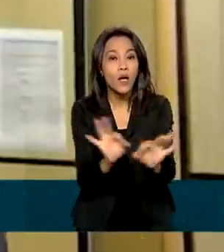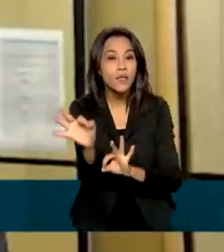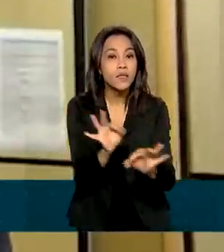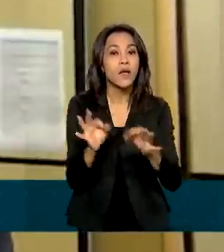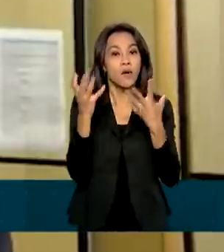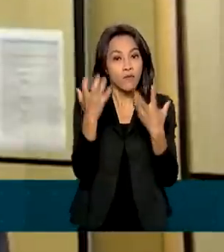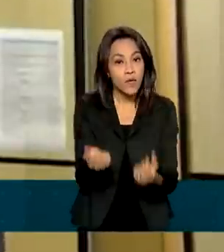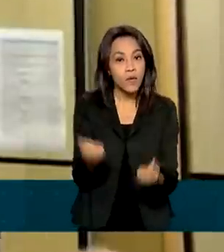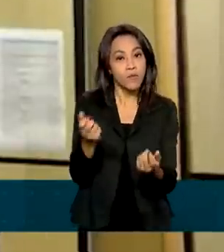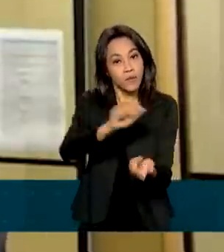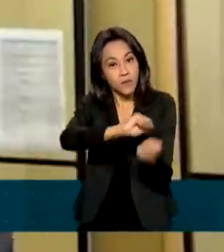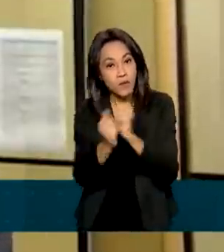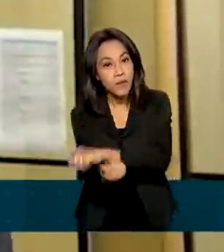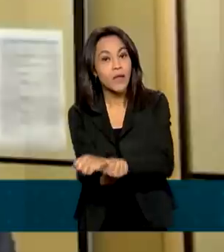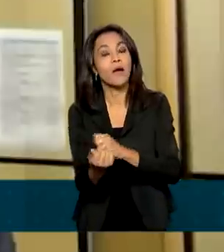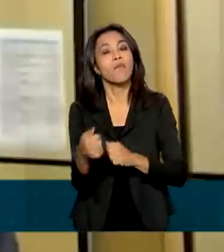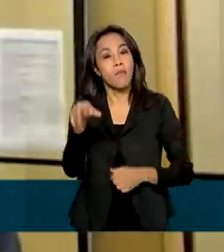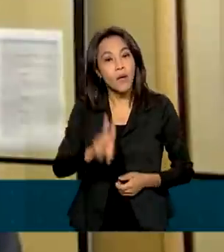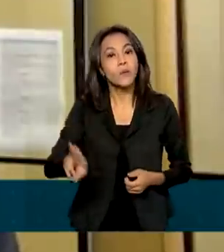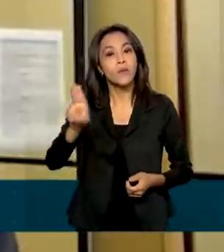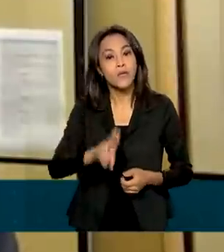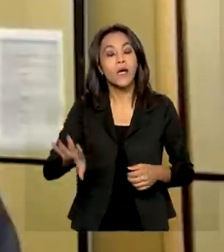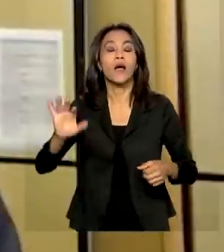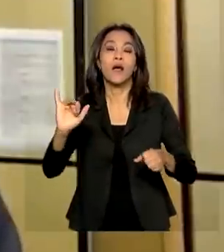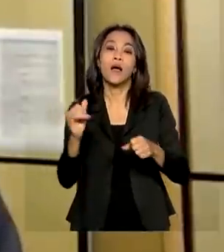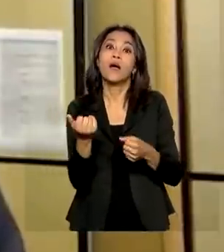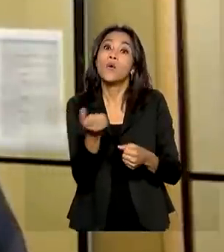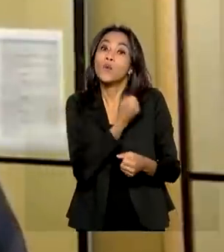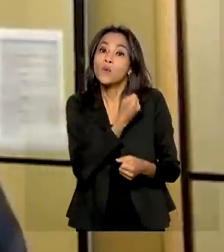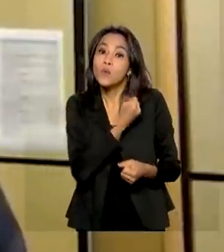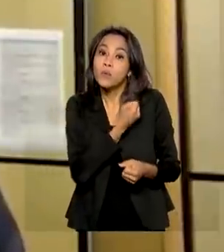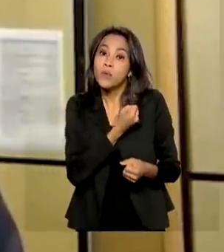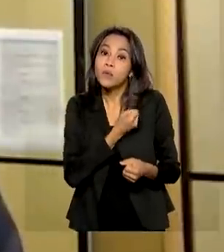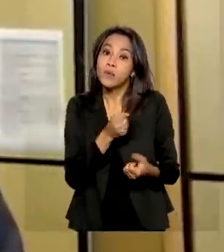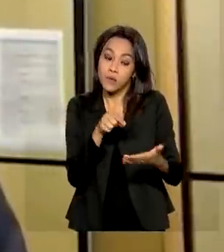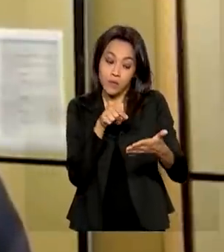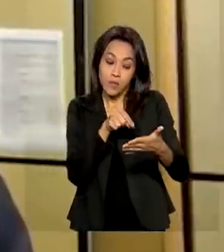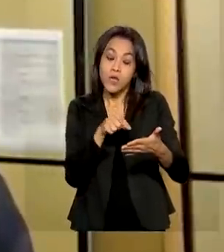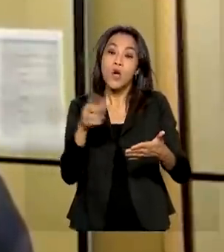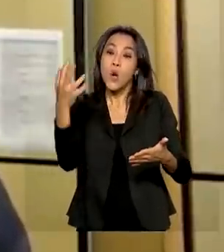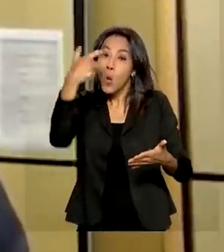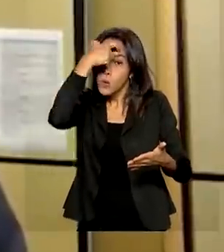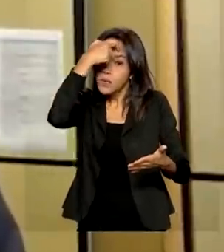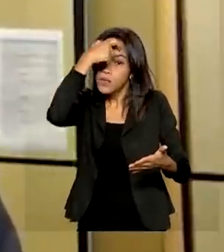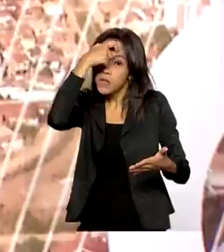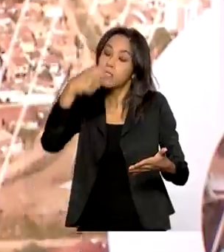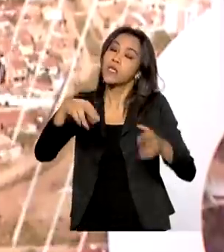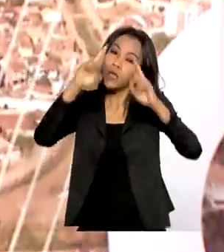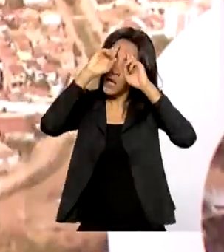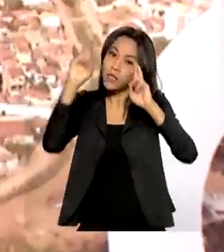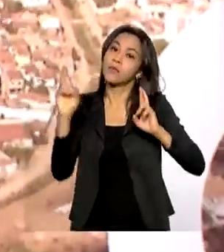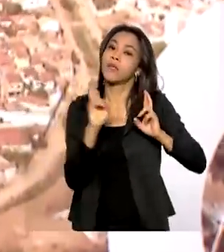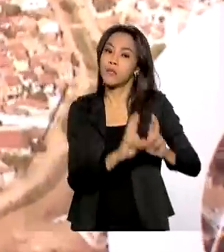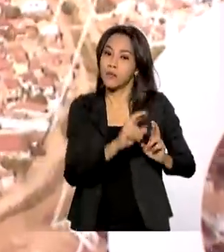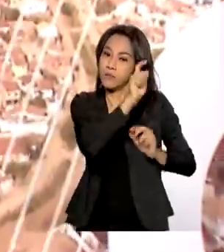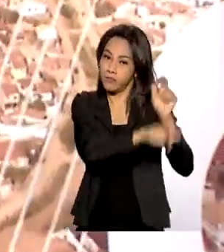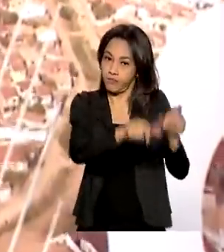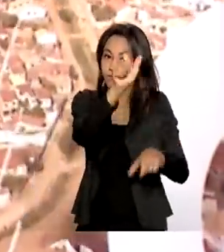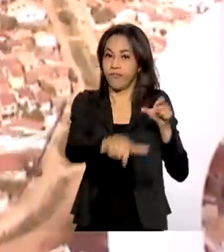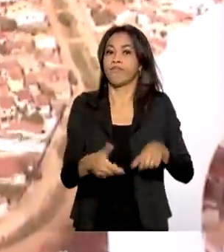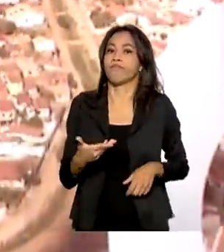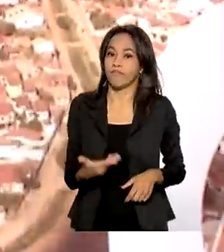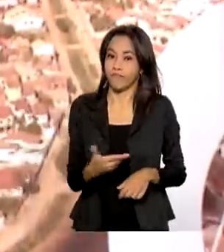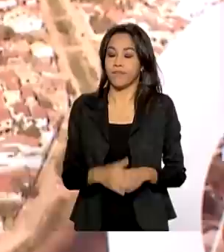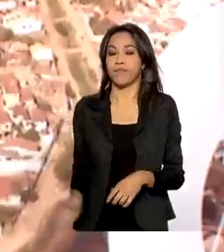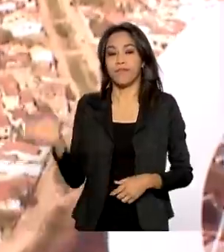vamos nos reinventar para usar os recursos de numeração de forma consciente. Respeite o consumidor. E o